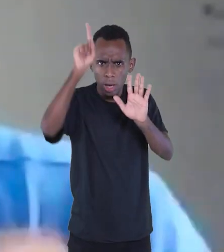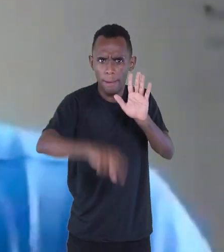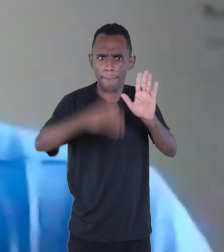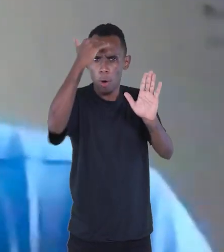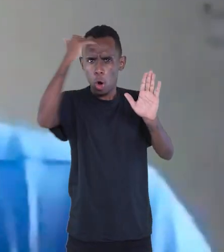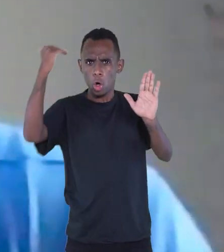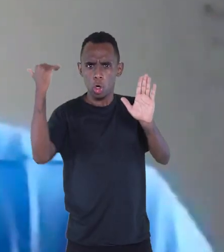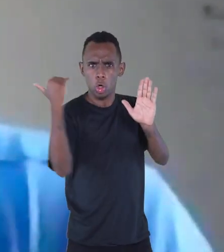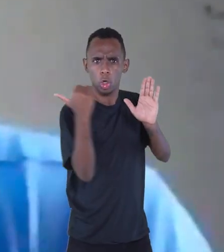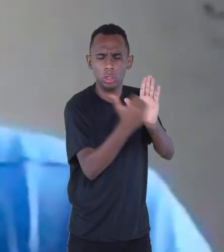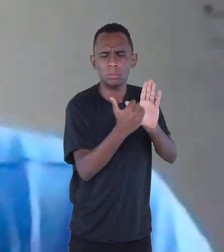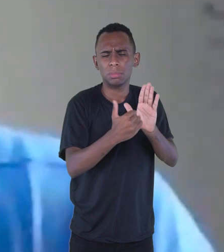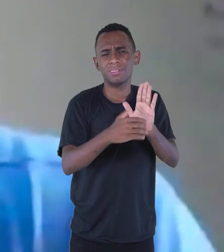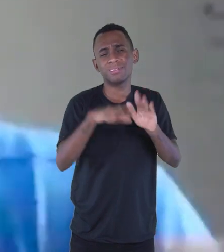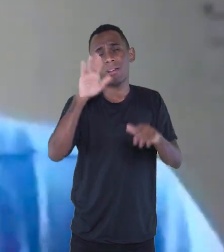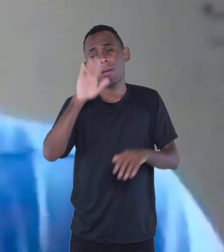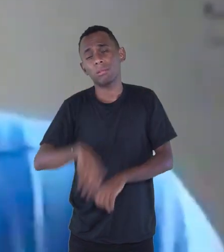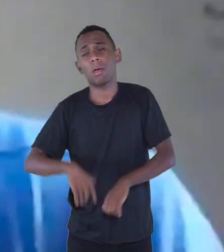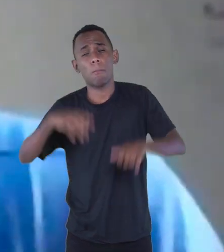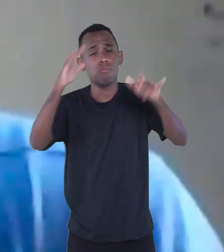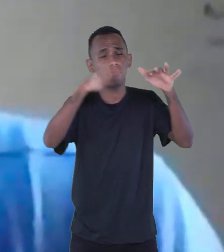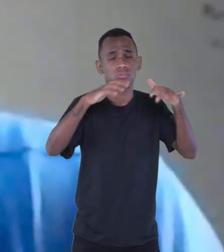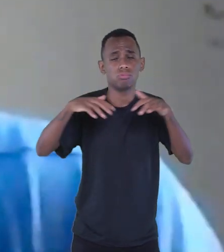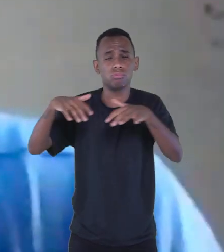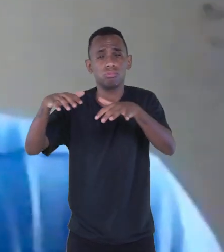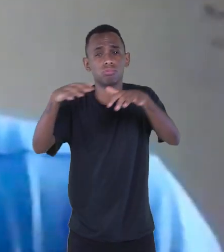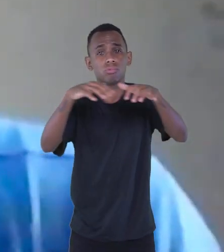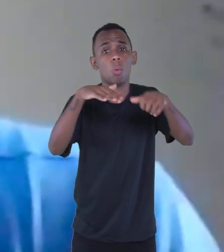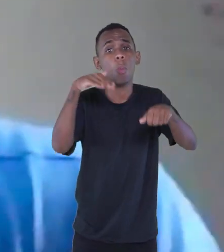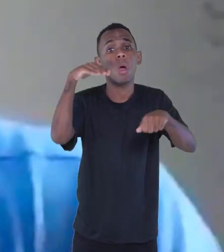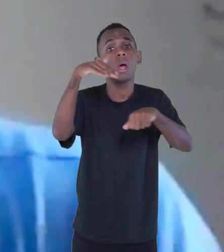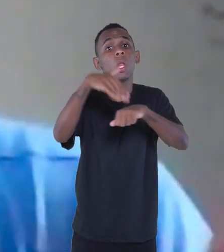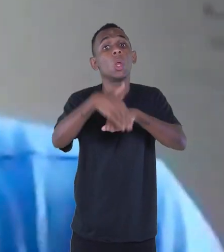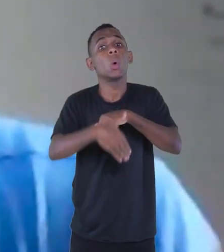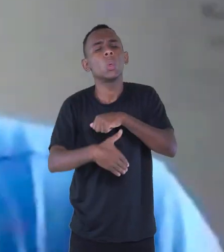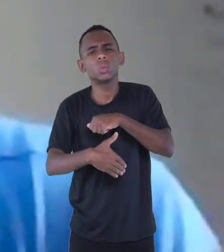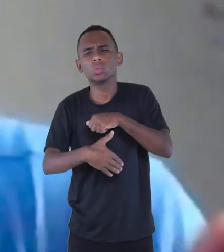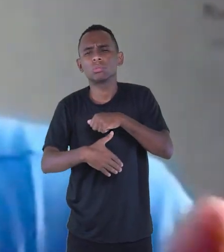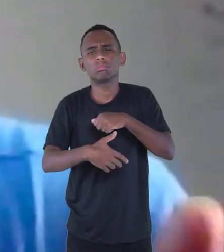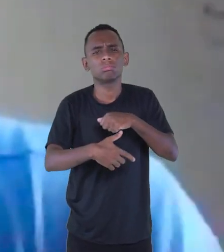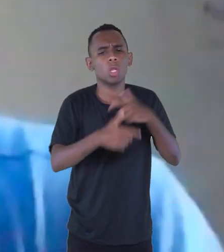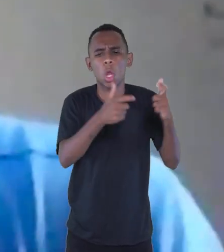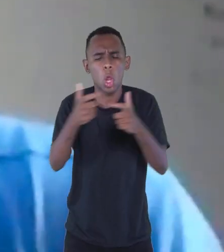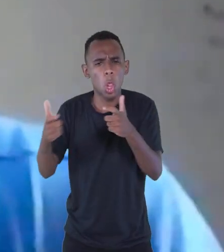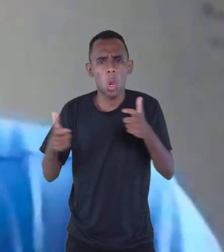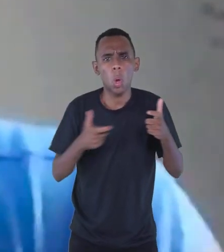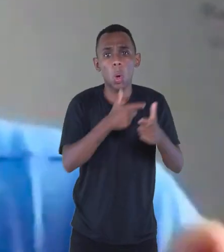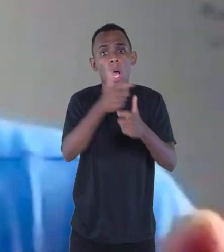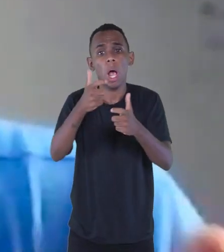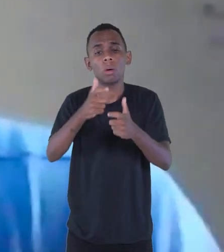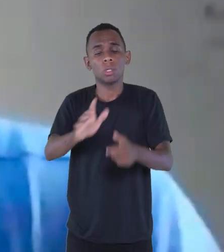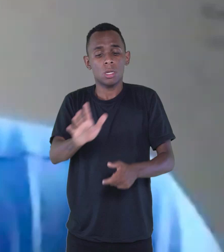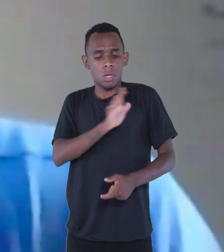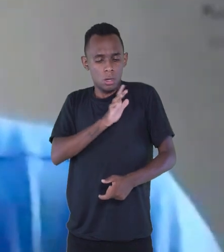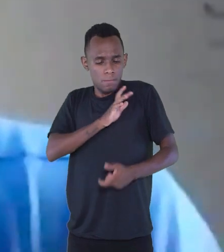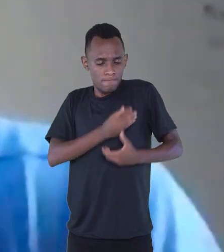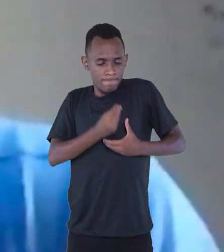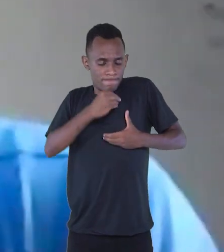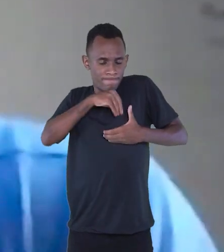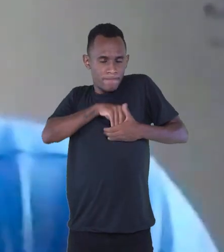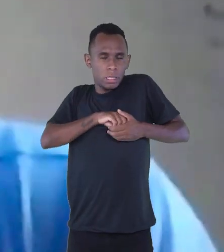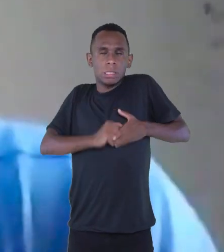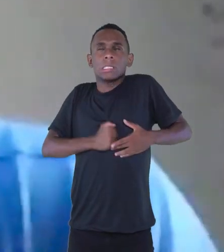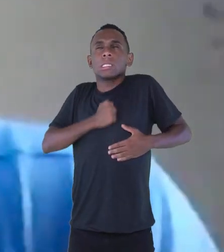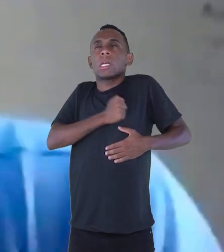naquela tarde chuvosa, numa noite de luar, enquanto dentro do peito uma saudade